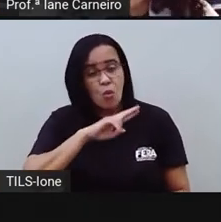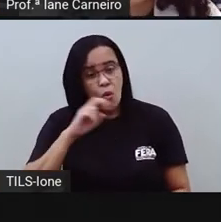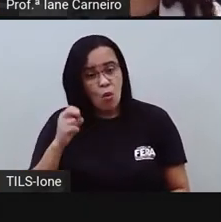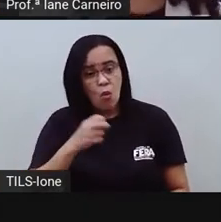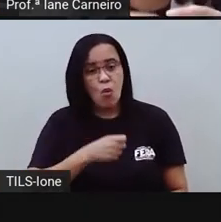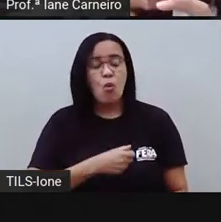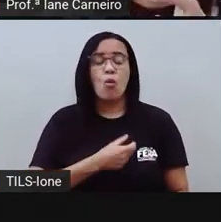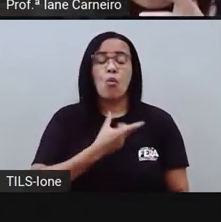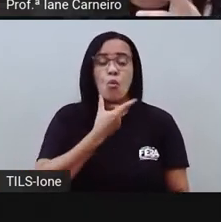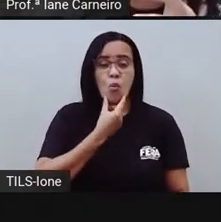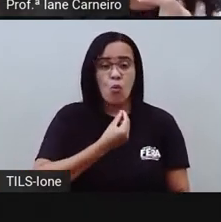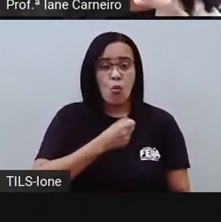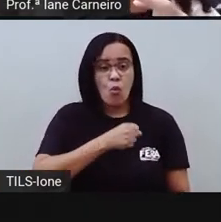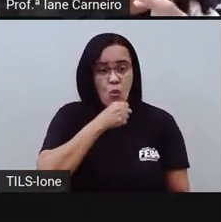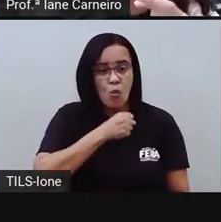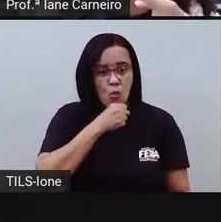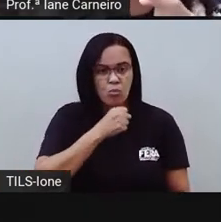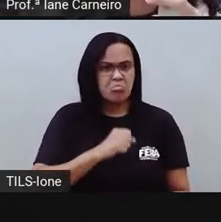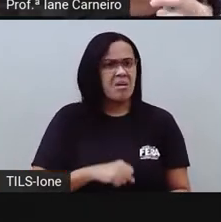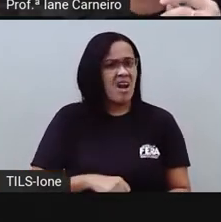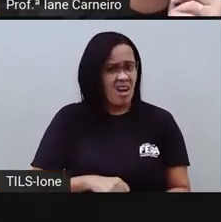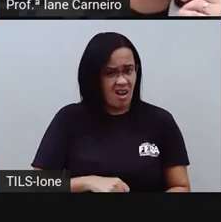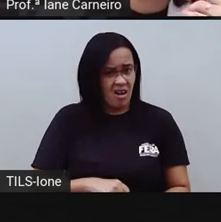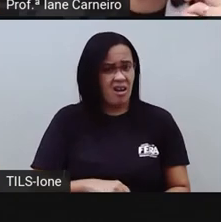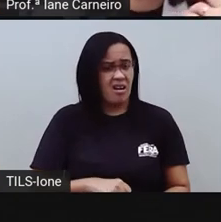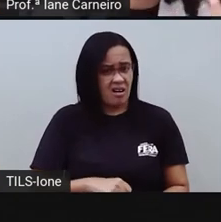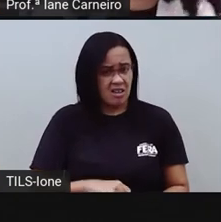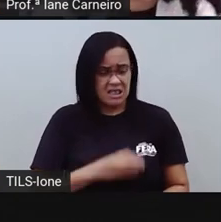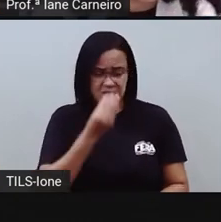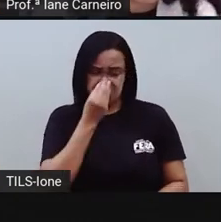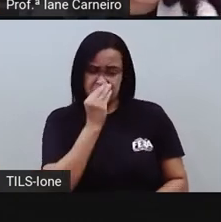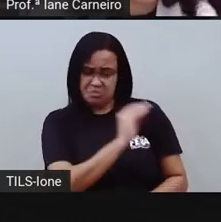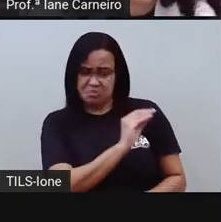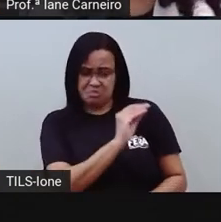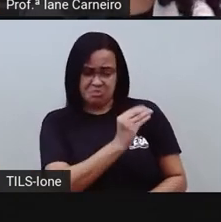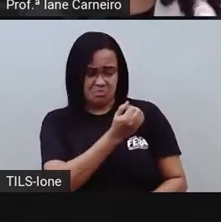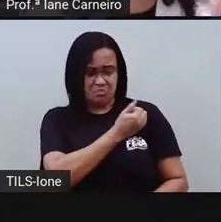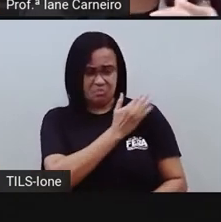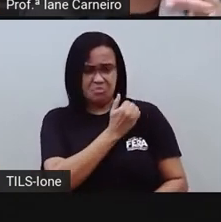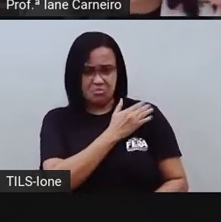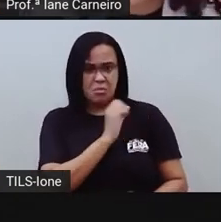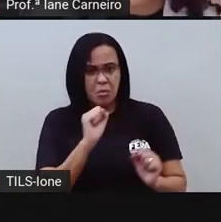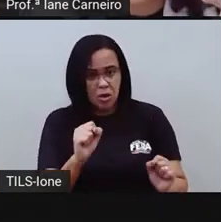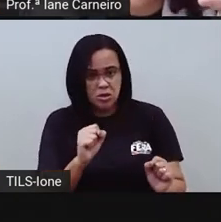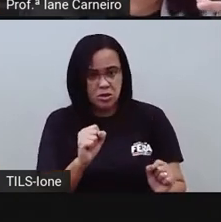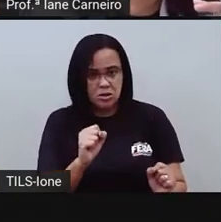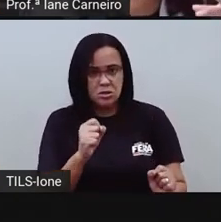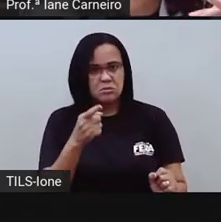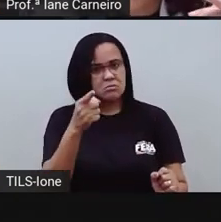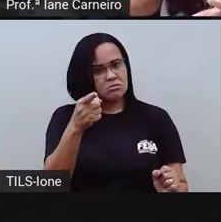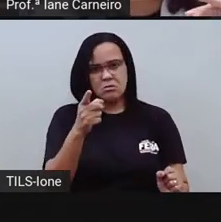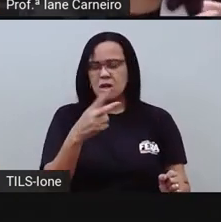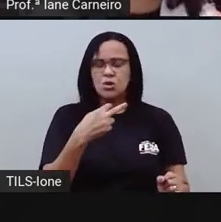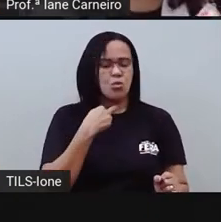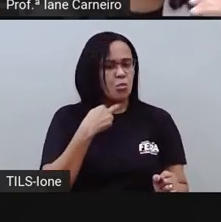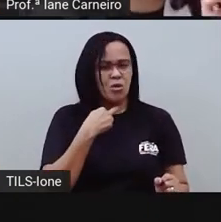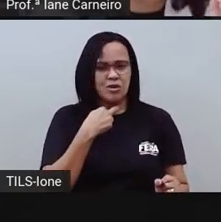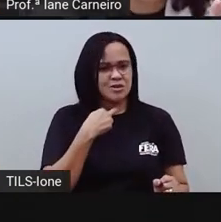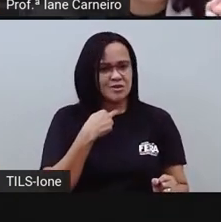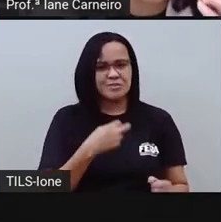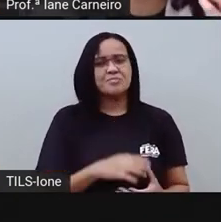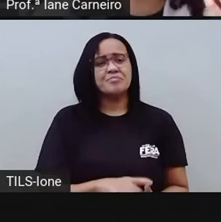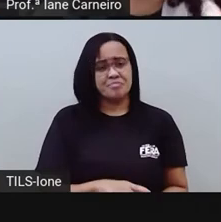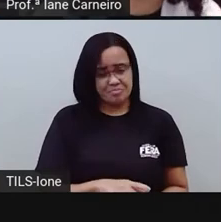pega os objetos com um pouquinho mais lento, né? Hoje em dia, até que tem menos isso, porque os idosos estão indo para a academia, né?